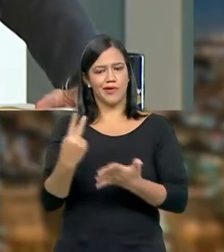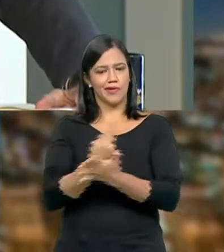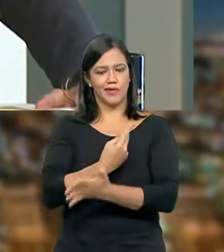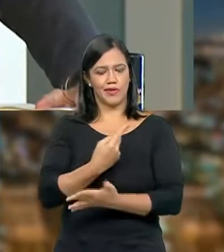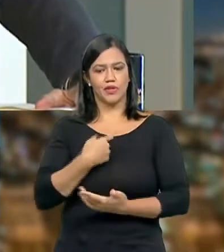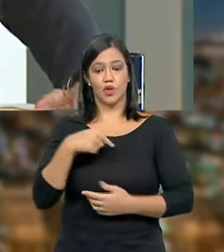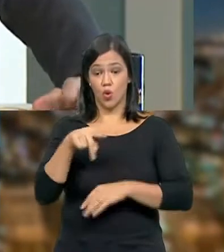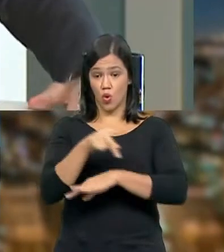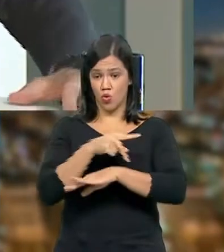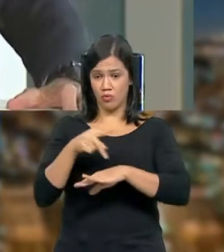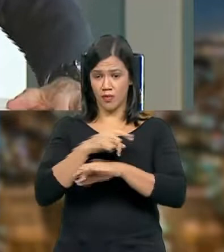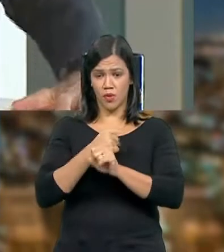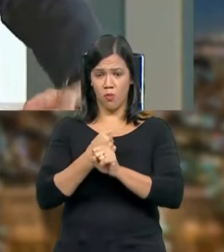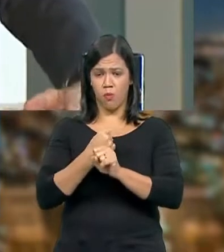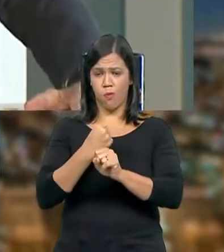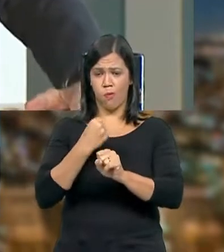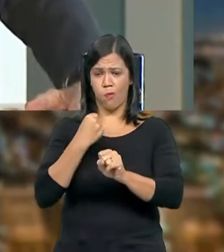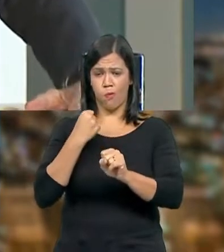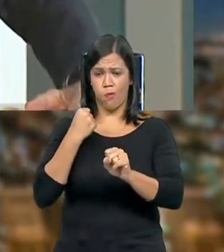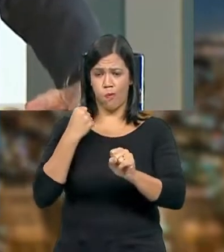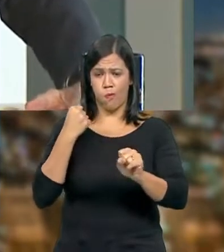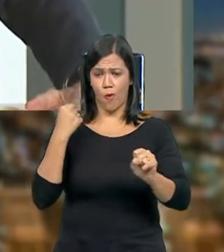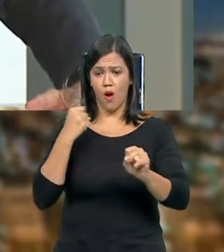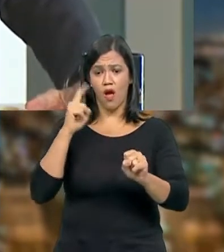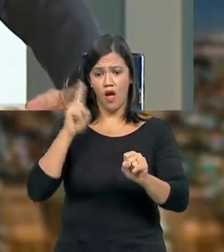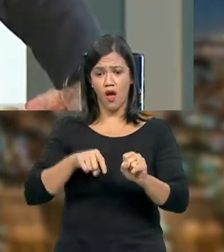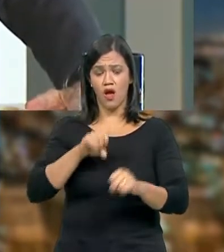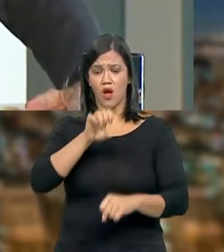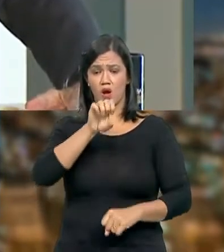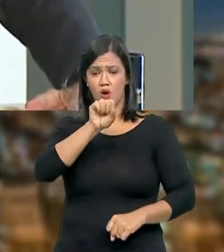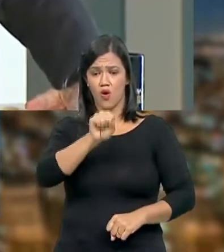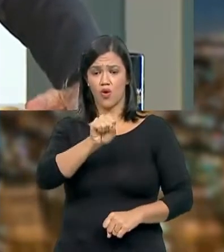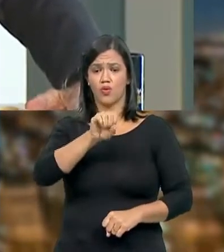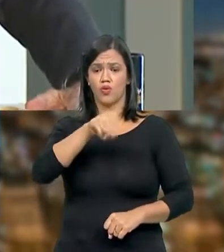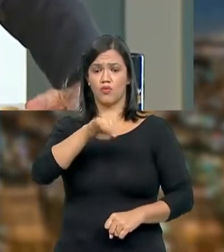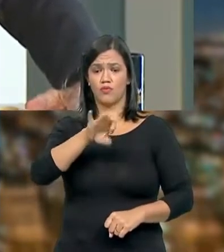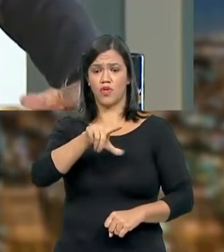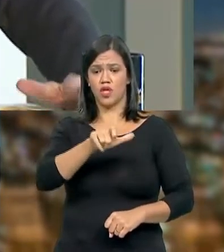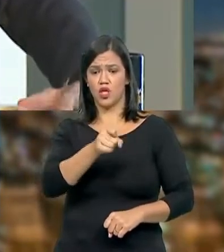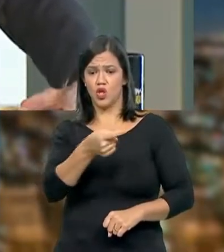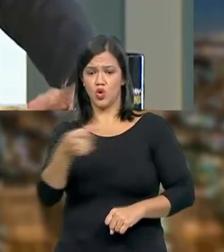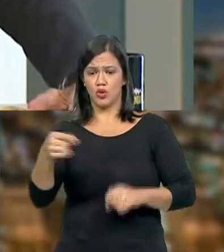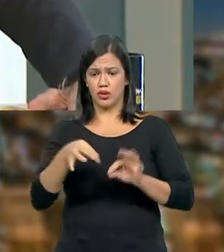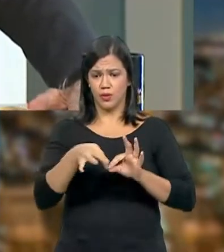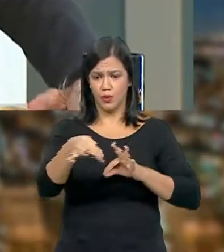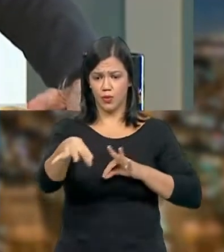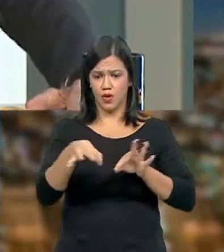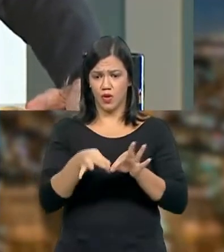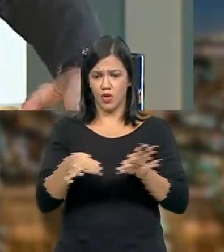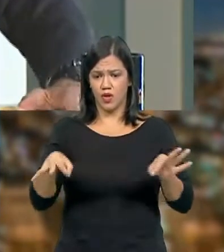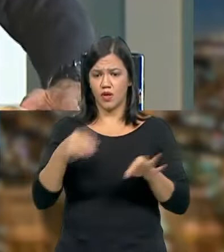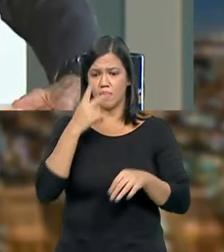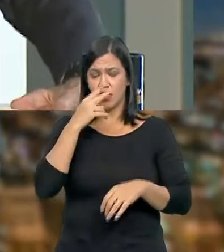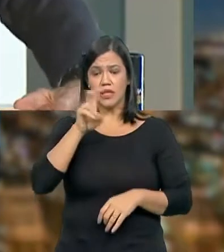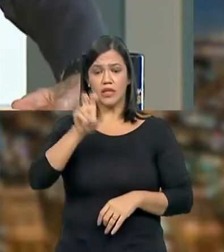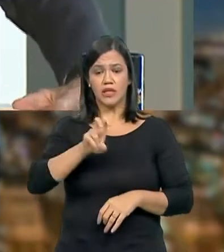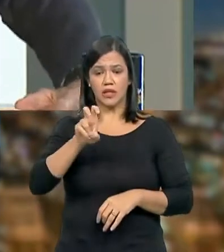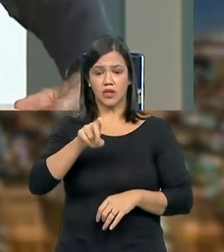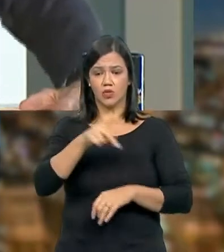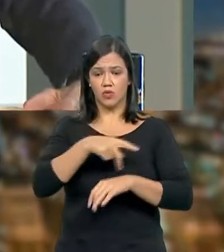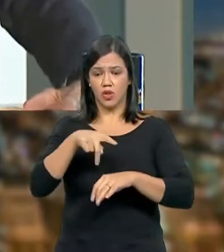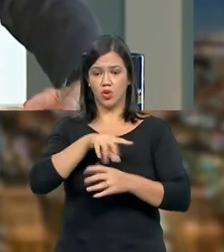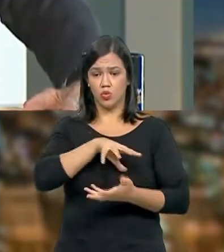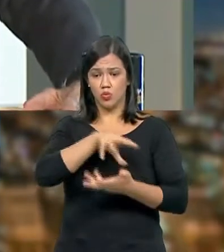é gigantesco. Nós temos 8 milhões e 500 mil quilômetros quadrados. Somos o quinto país do mundo em extensão